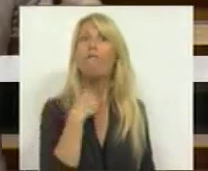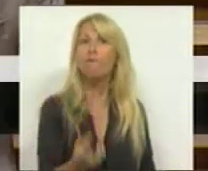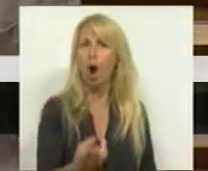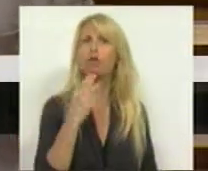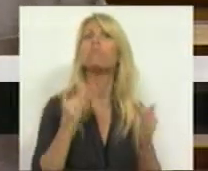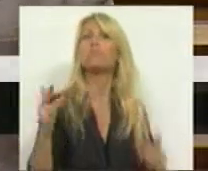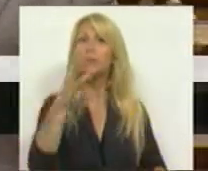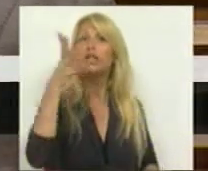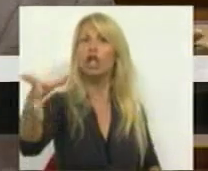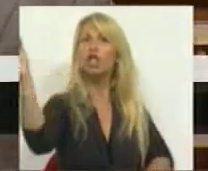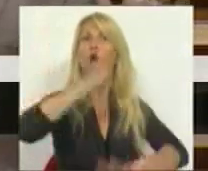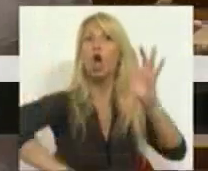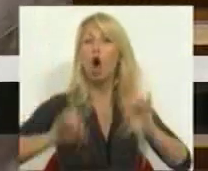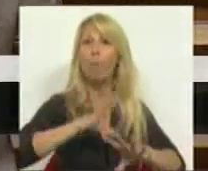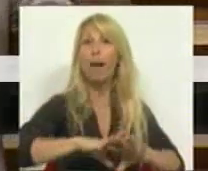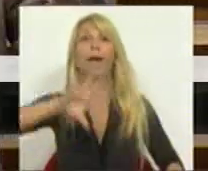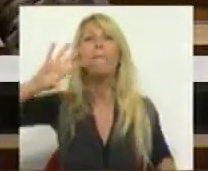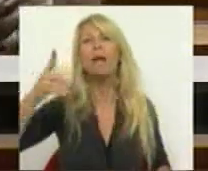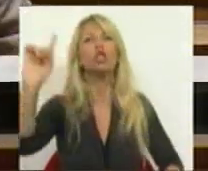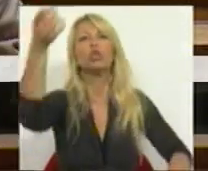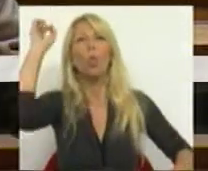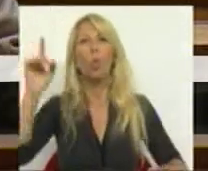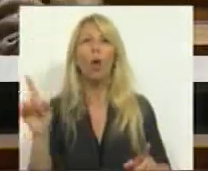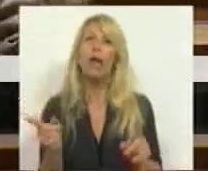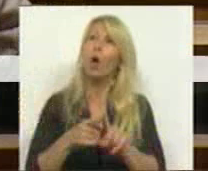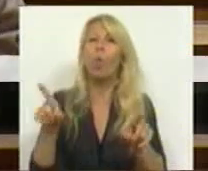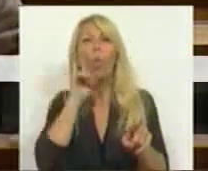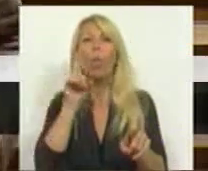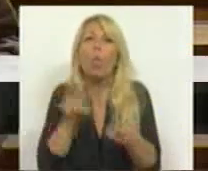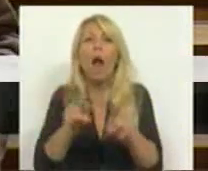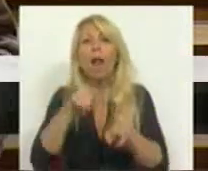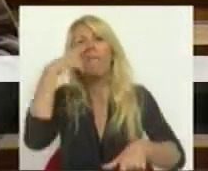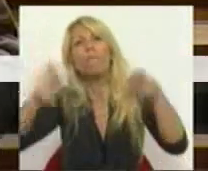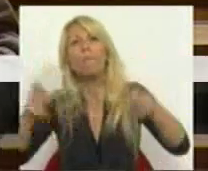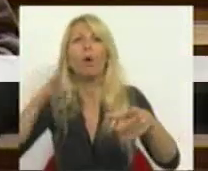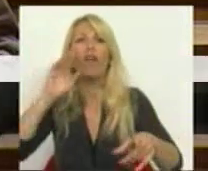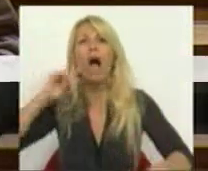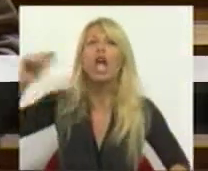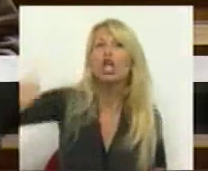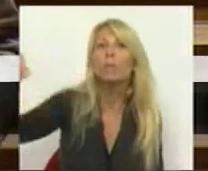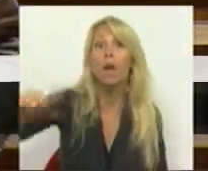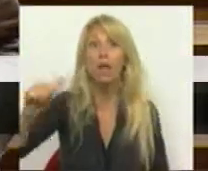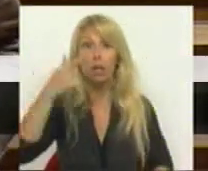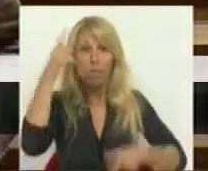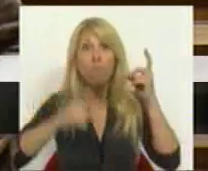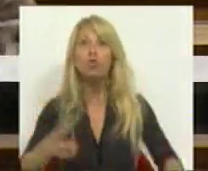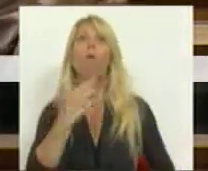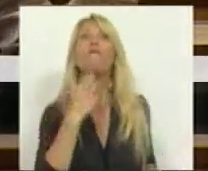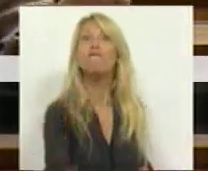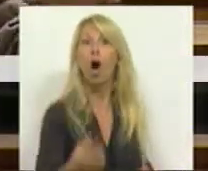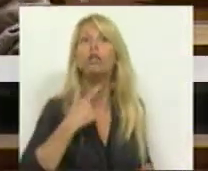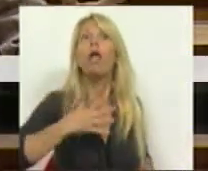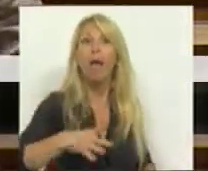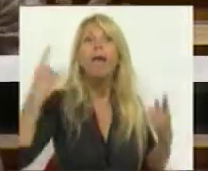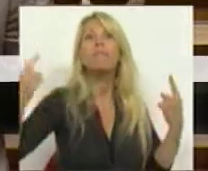que os países não são ratos de laboratório e têm pessoas, têm povos e têm voz, ou nós vamos continuar por este caminho